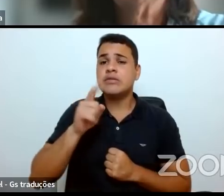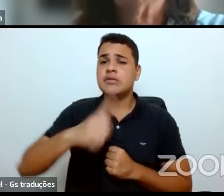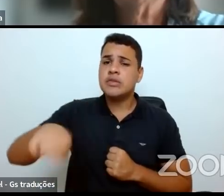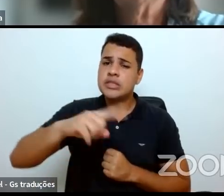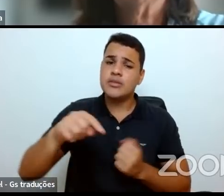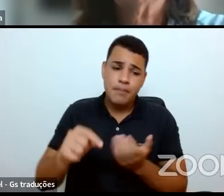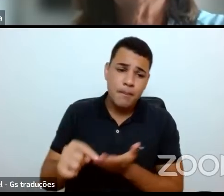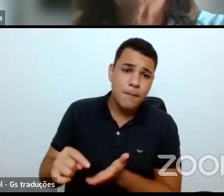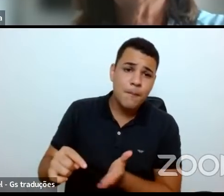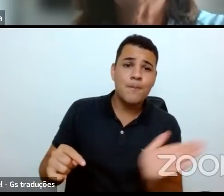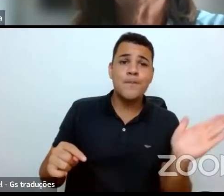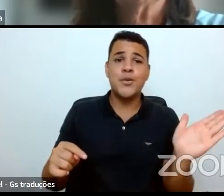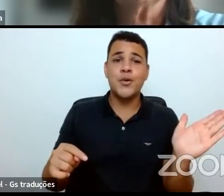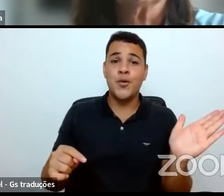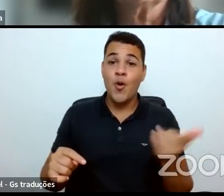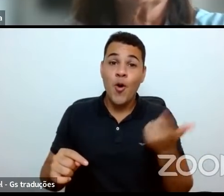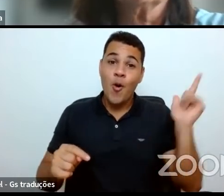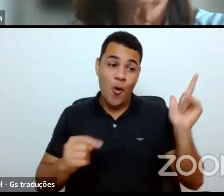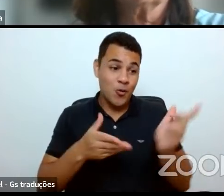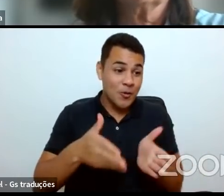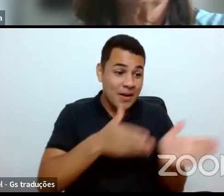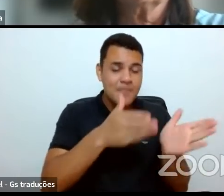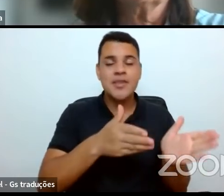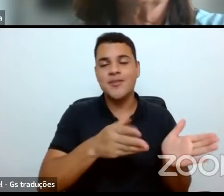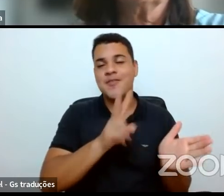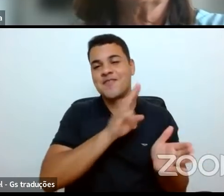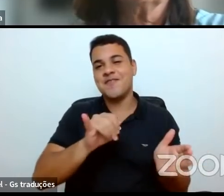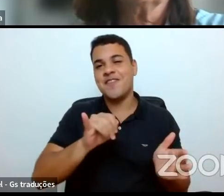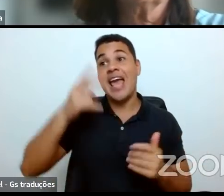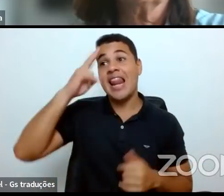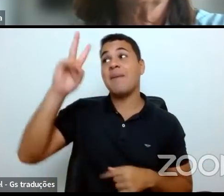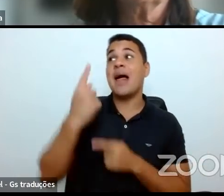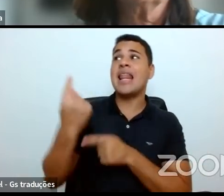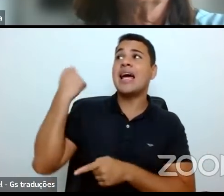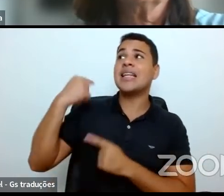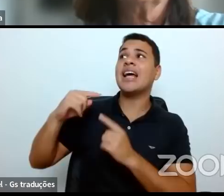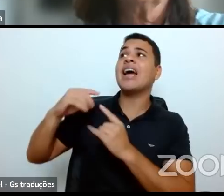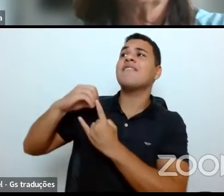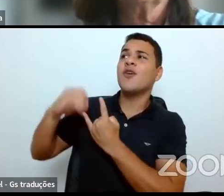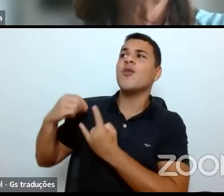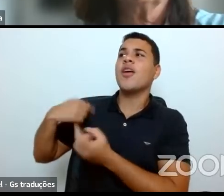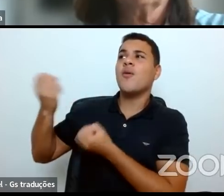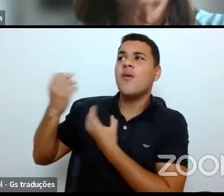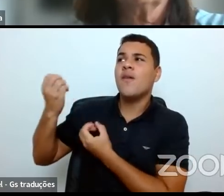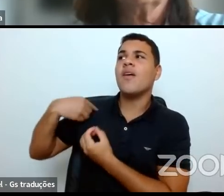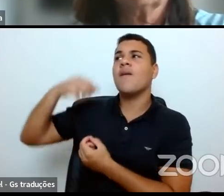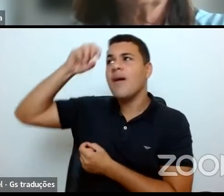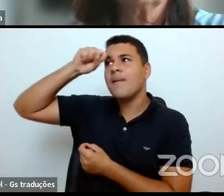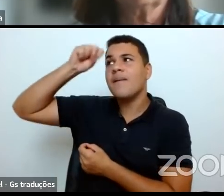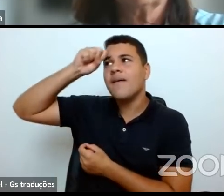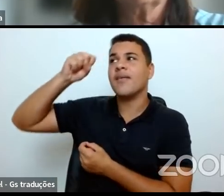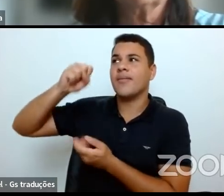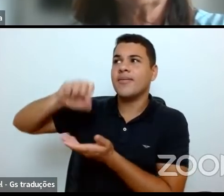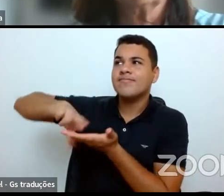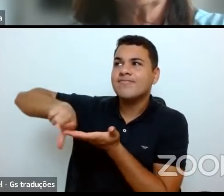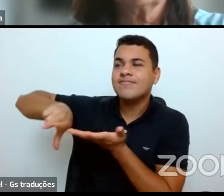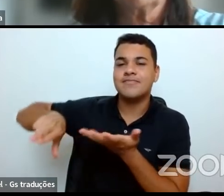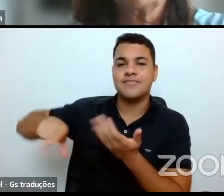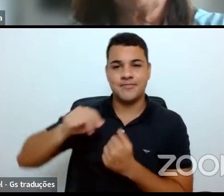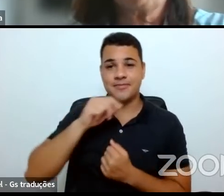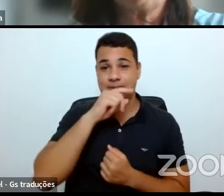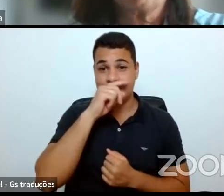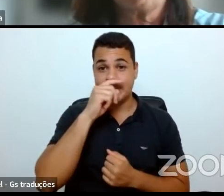irão levar esse processo criativo para o resto da vida, que vai ser muito importante para vocês. Então, novamente, eu queria, em nome do